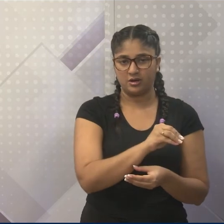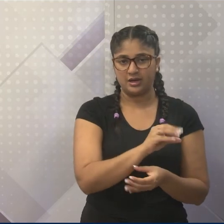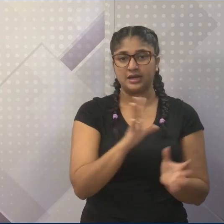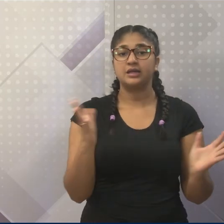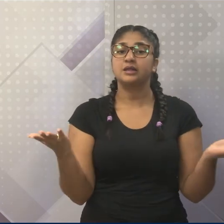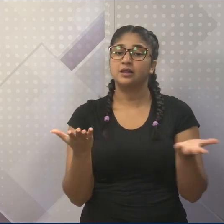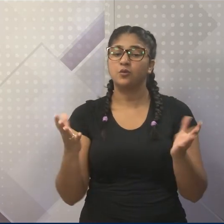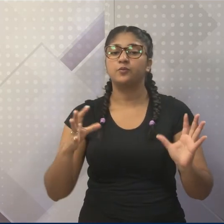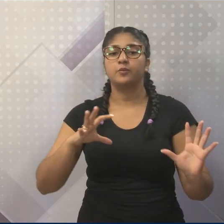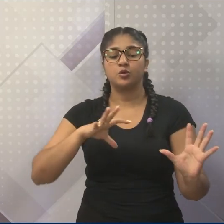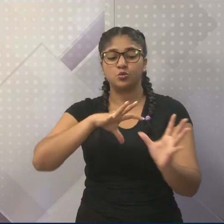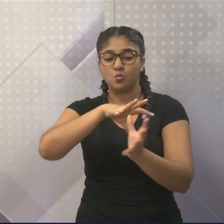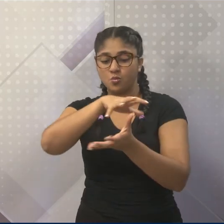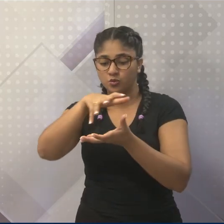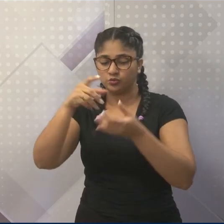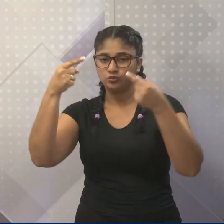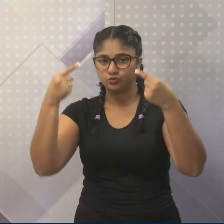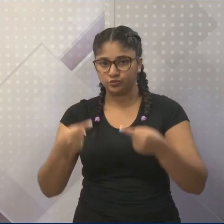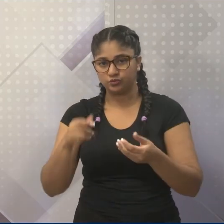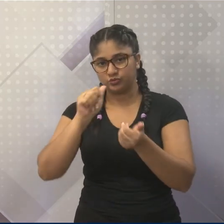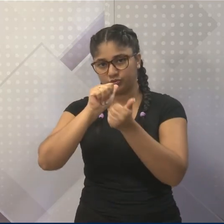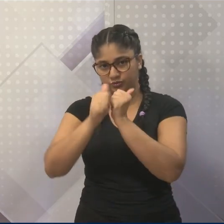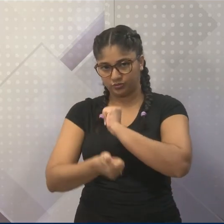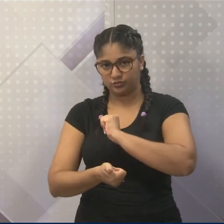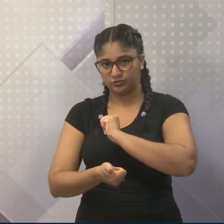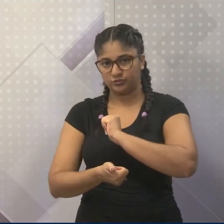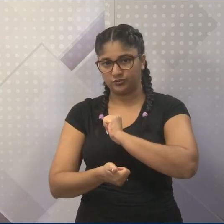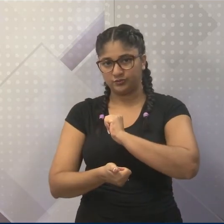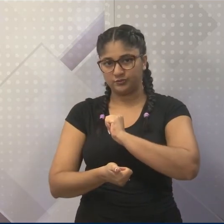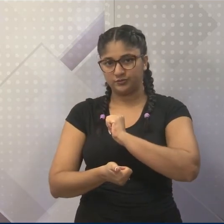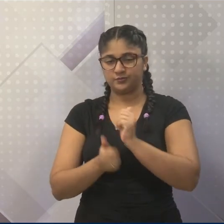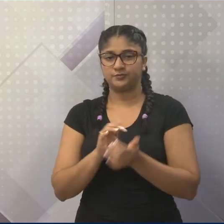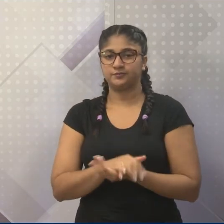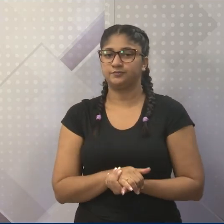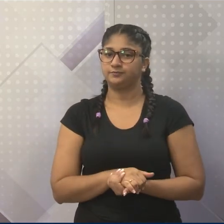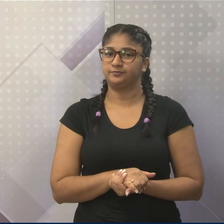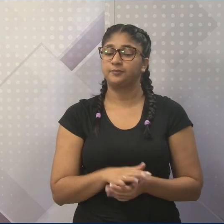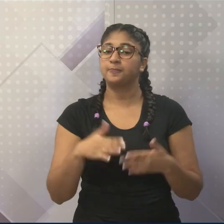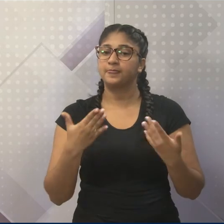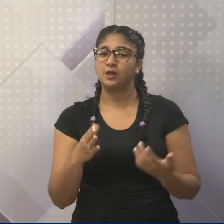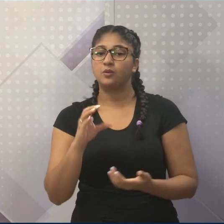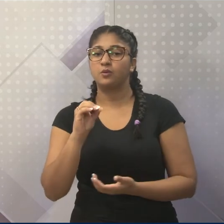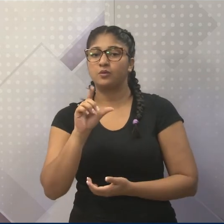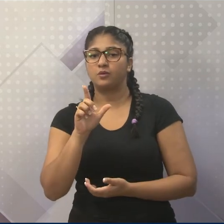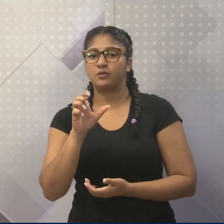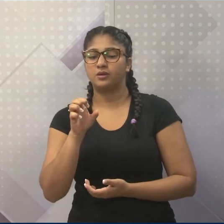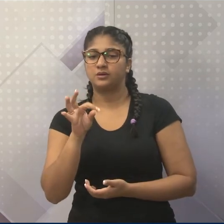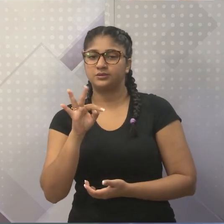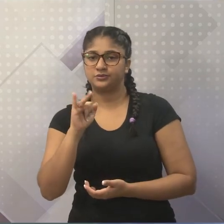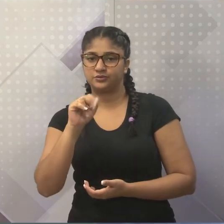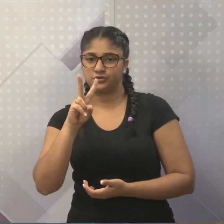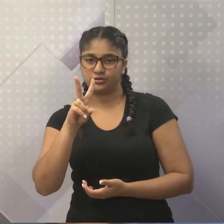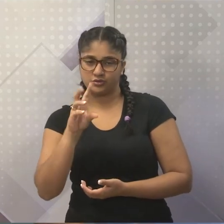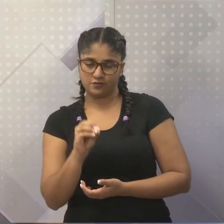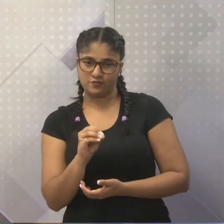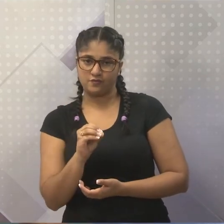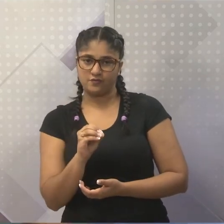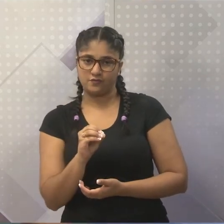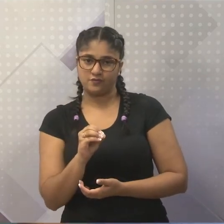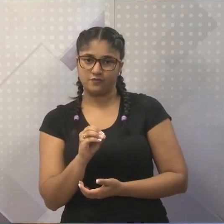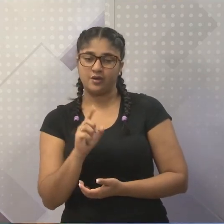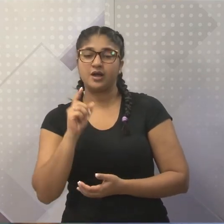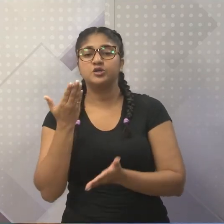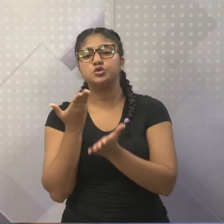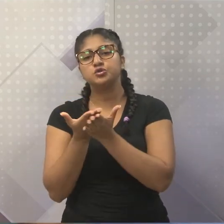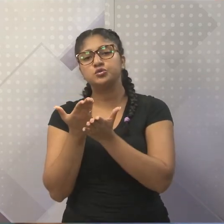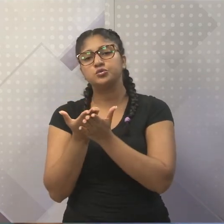É uma competição com várias seleções presentes. E coletivo na língua portuguesa? É muito utilizado por nós, hein? O coletivo. O coletivo é